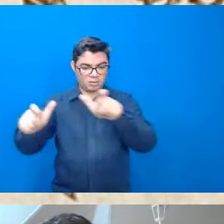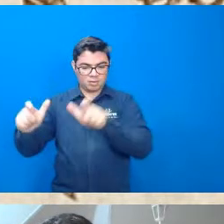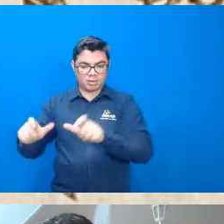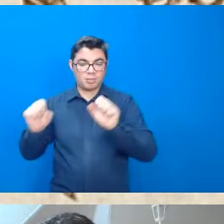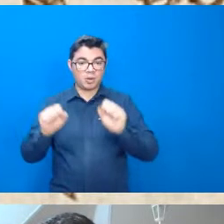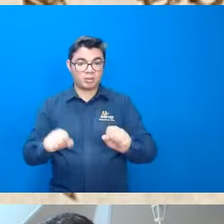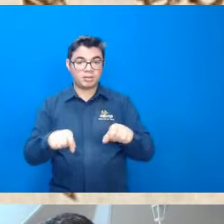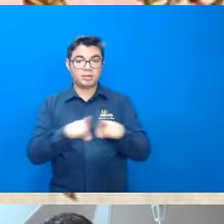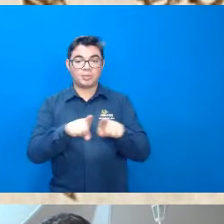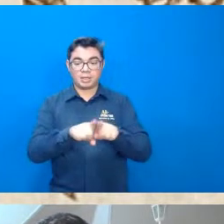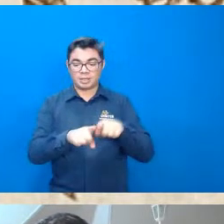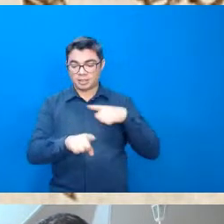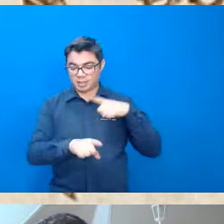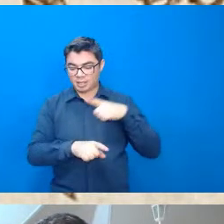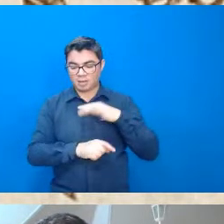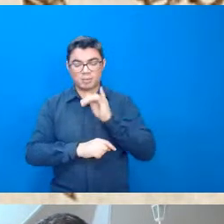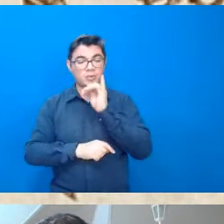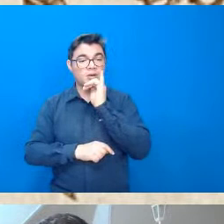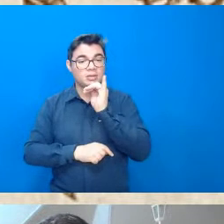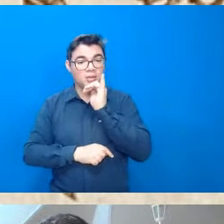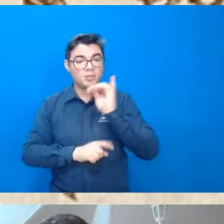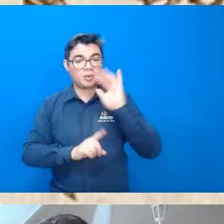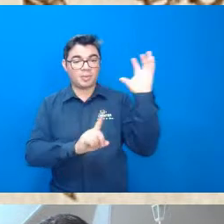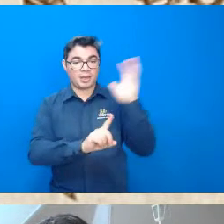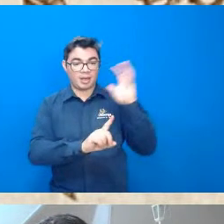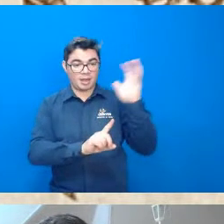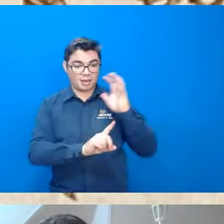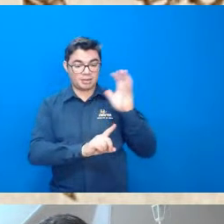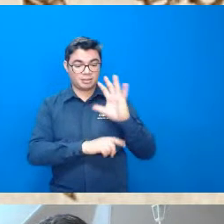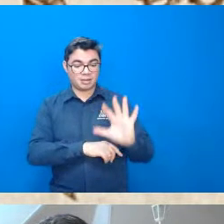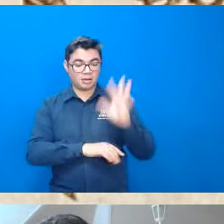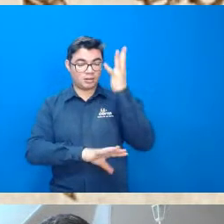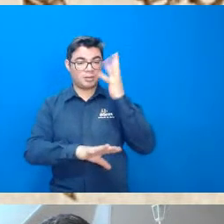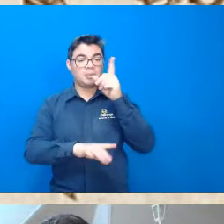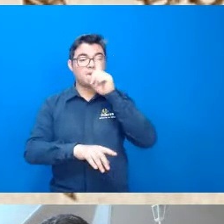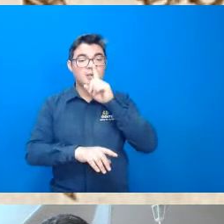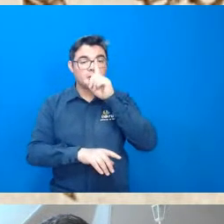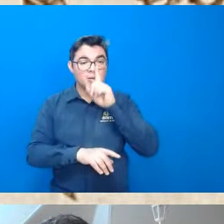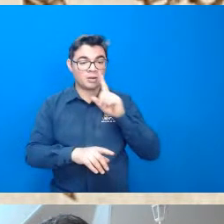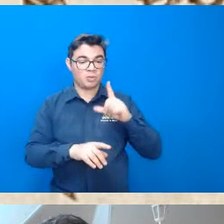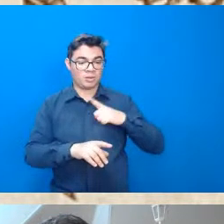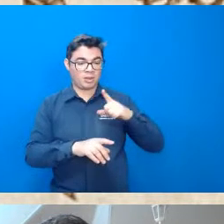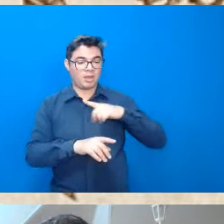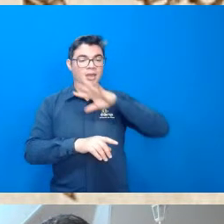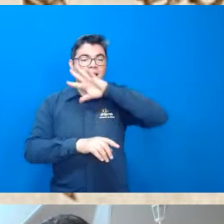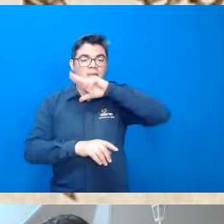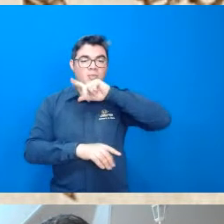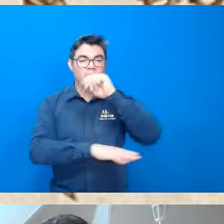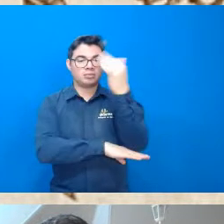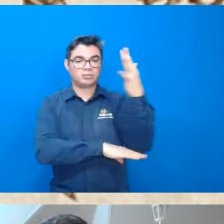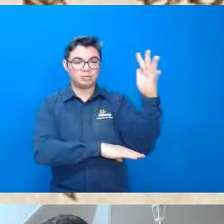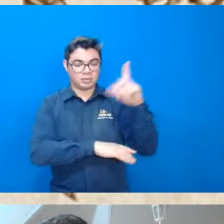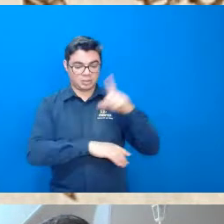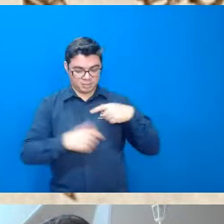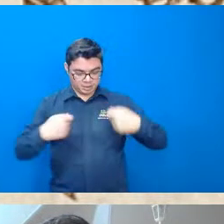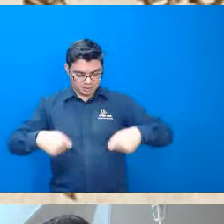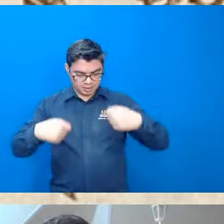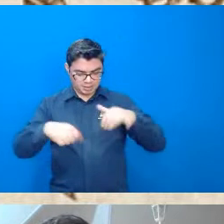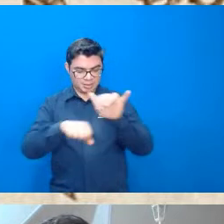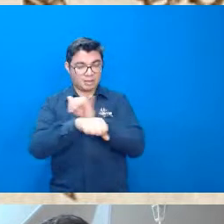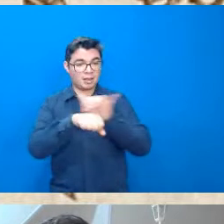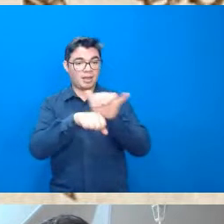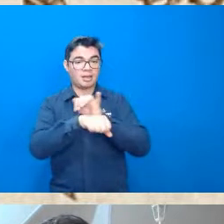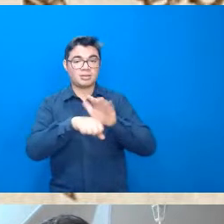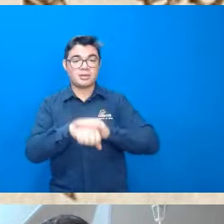então tem espécies que estão por exemplo criticamente ameaçadas criticamente em perigo essas espécies são as que tem que ter uma estratégia muito mais